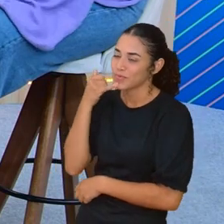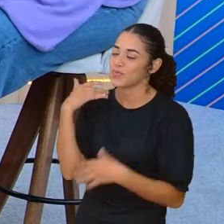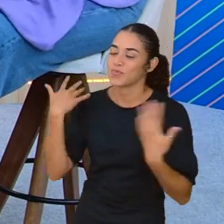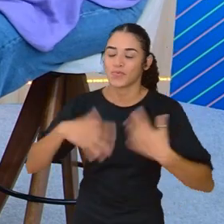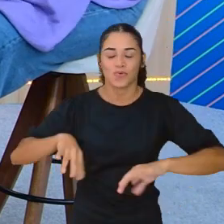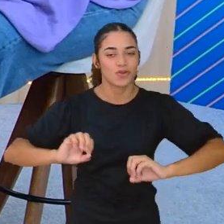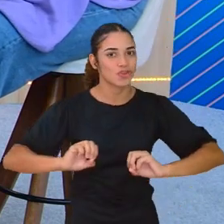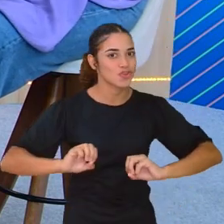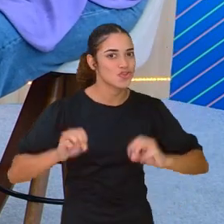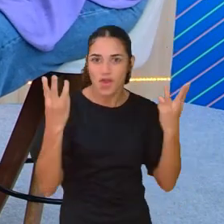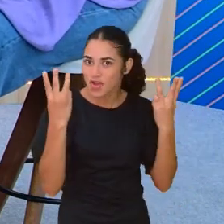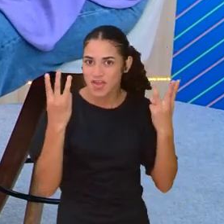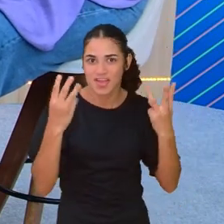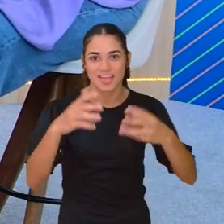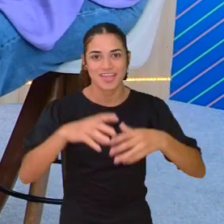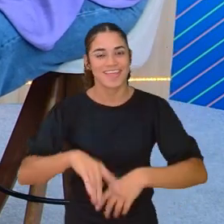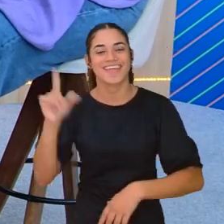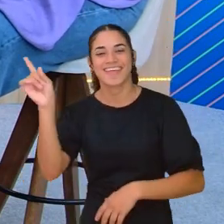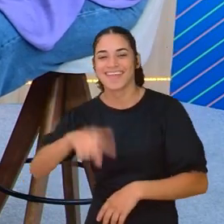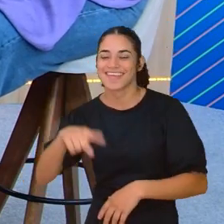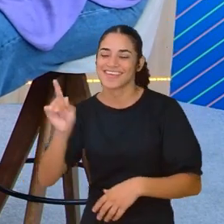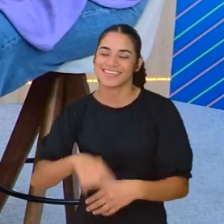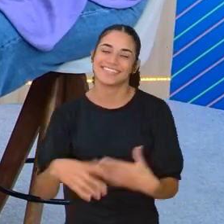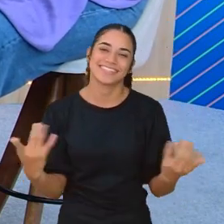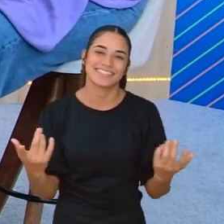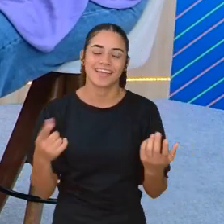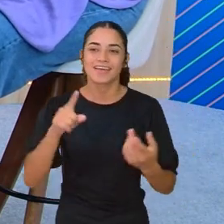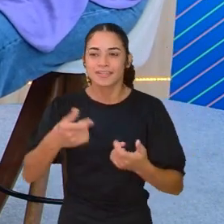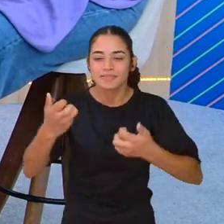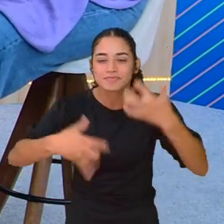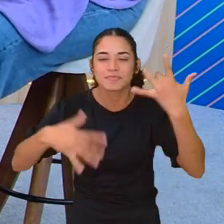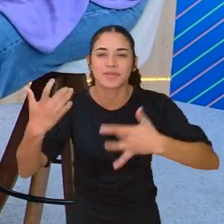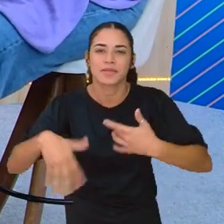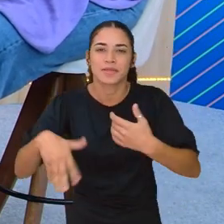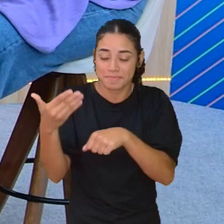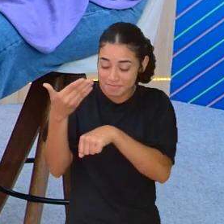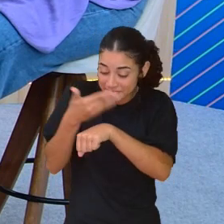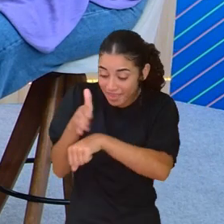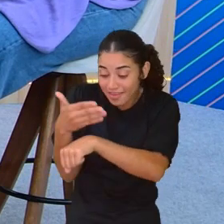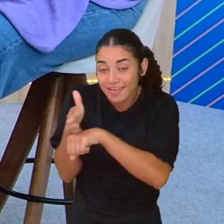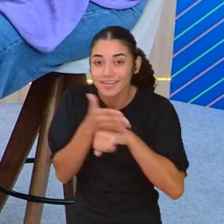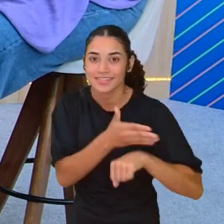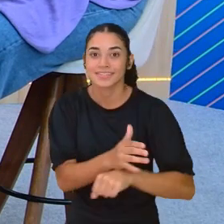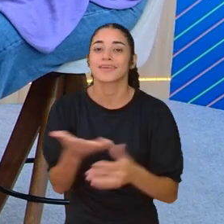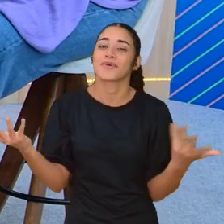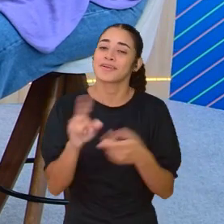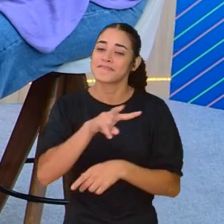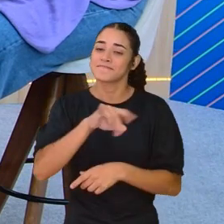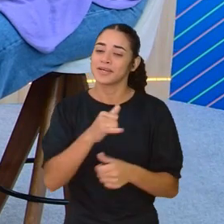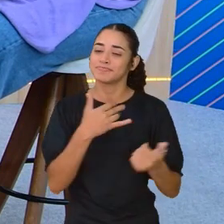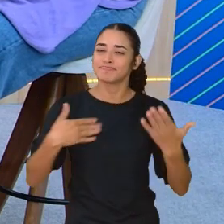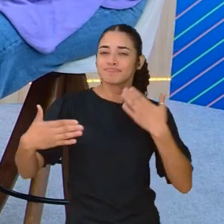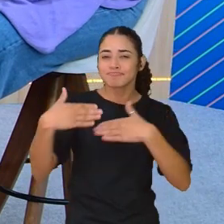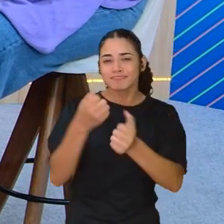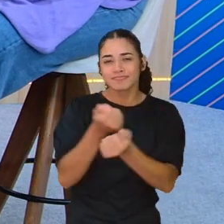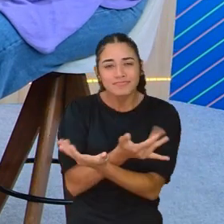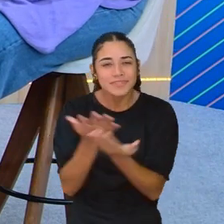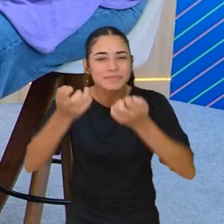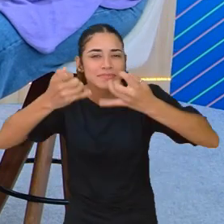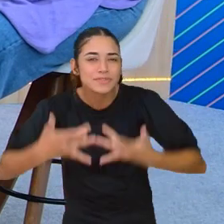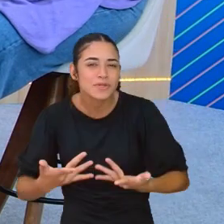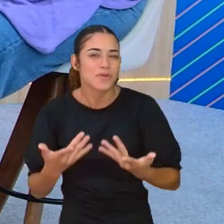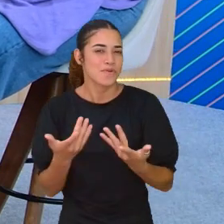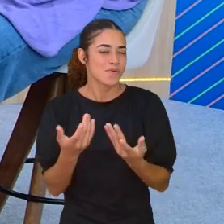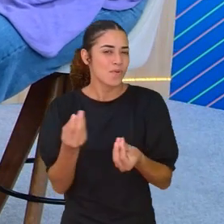show, gente. Ah, né? colocações, na prática. Então, ela agora vai socializar um pouquinho. Como é essa